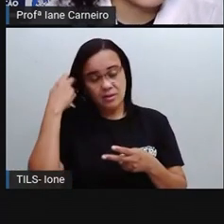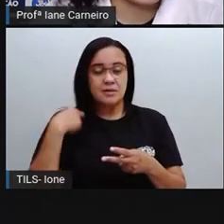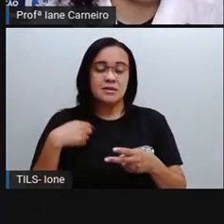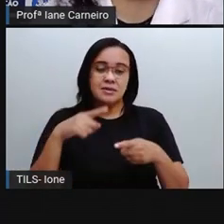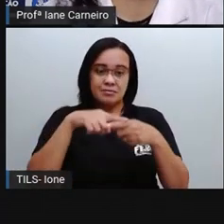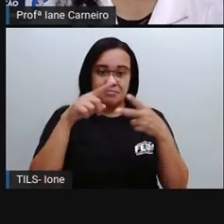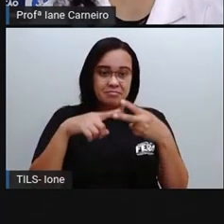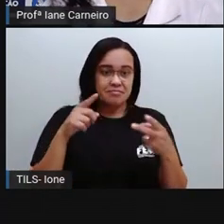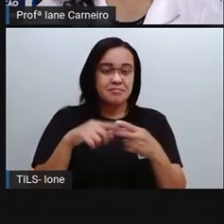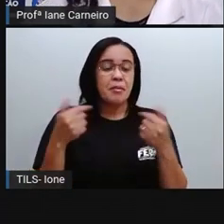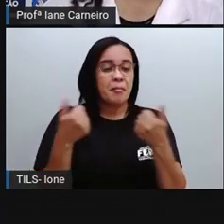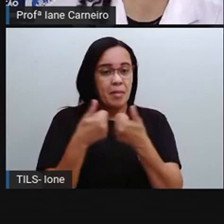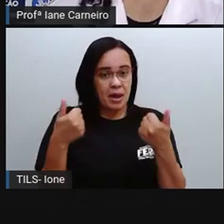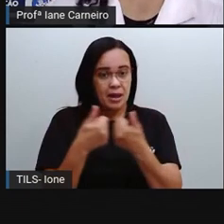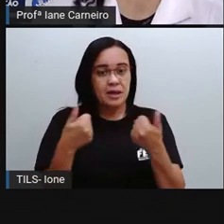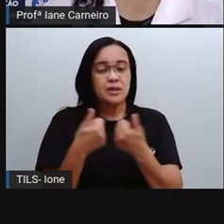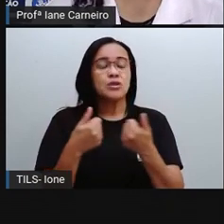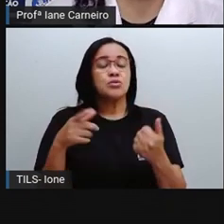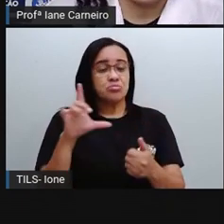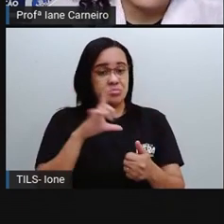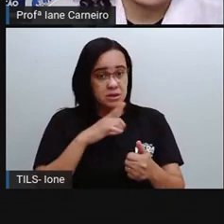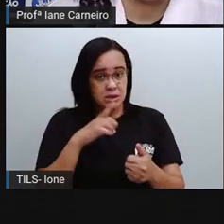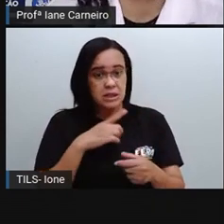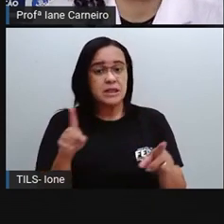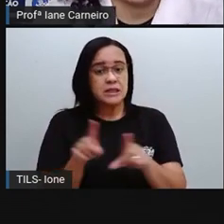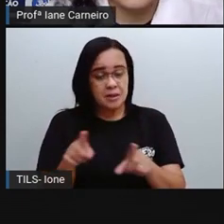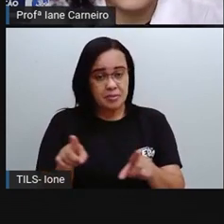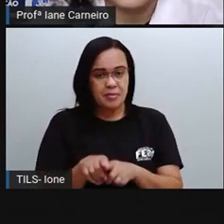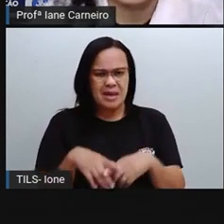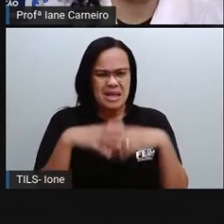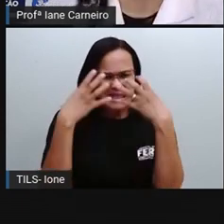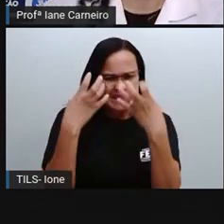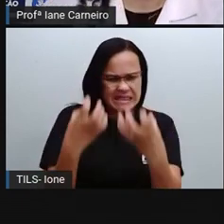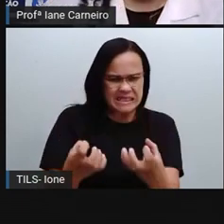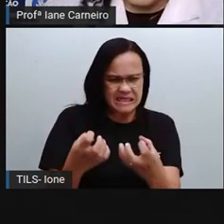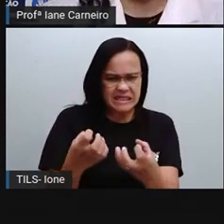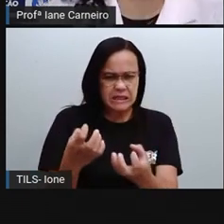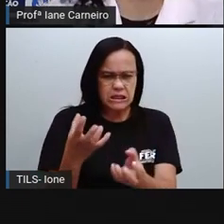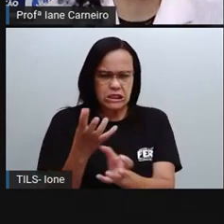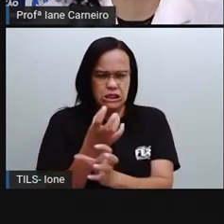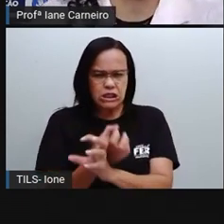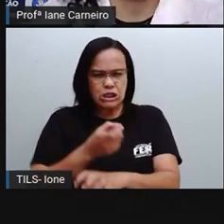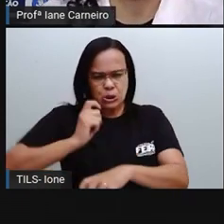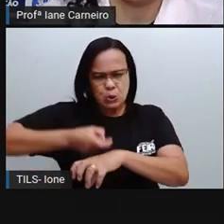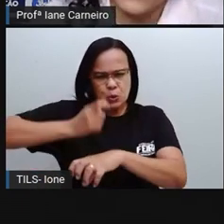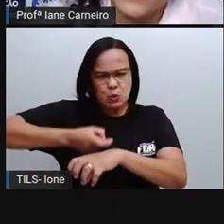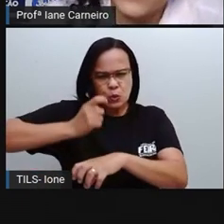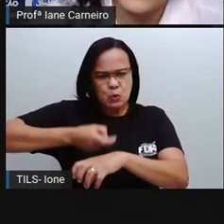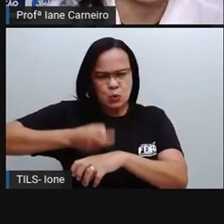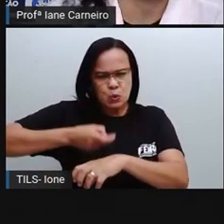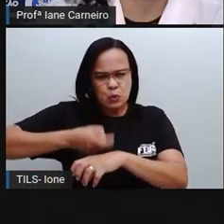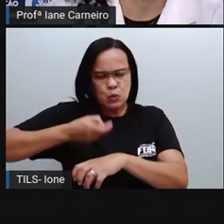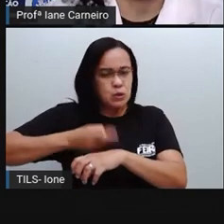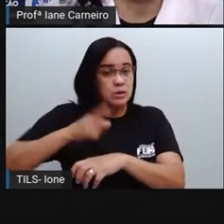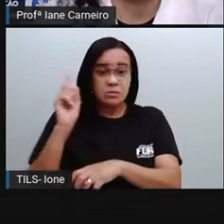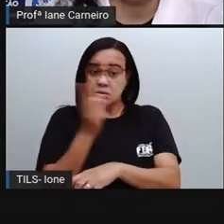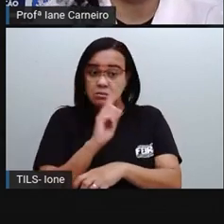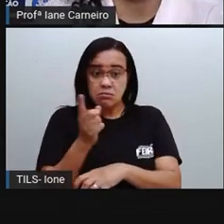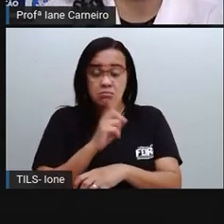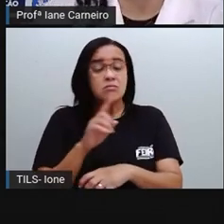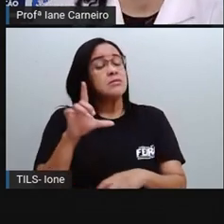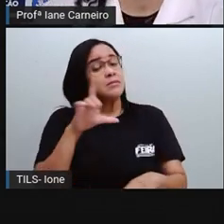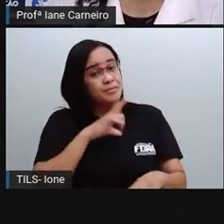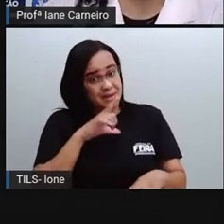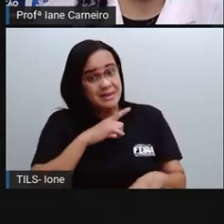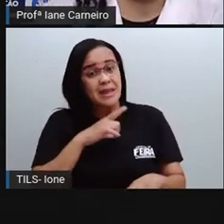também, ó, mostra que no Nordeste não tem só a seca, né? Tem regiões que sofrem muito com a seca, mas tem outras regiões